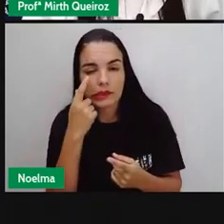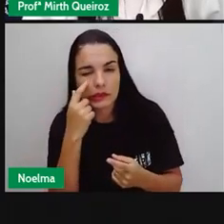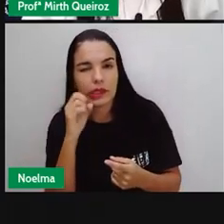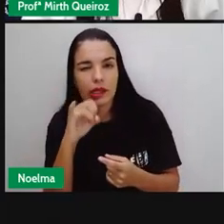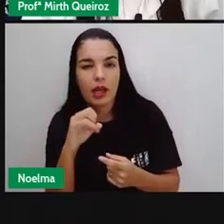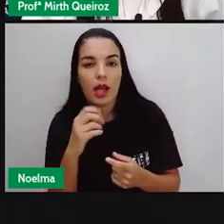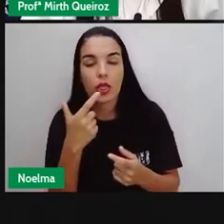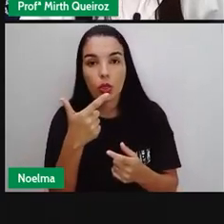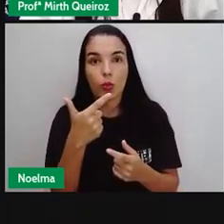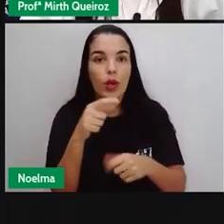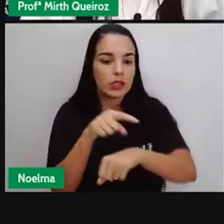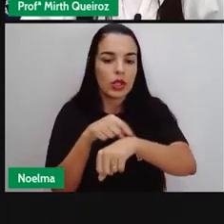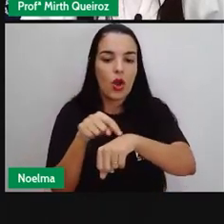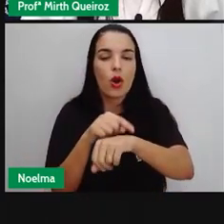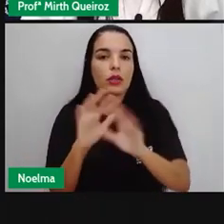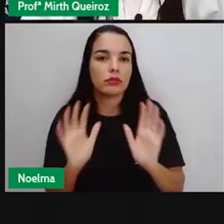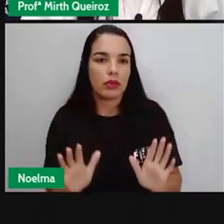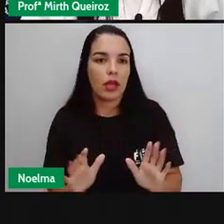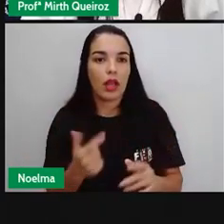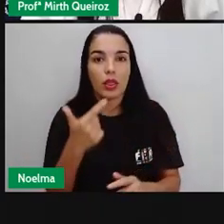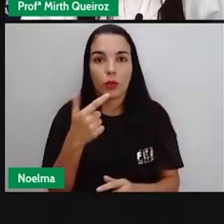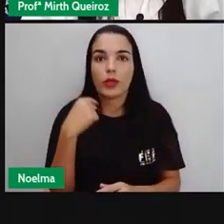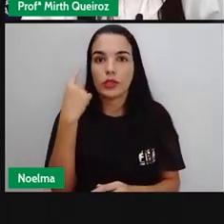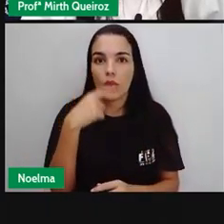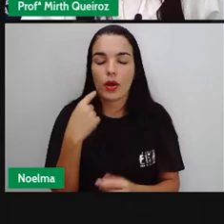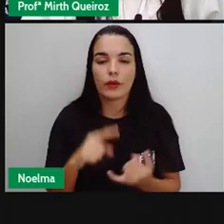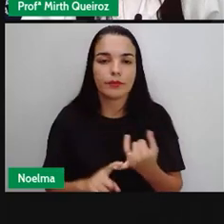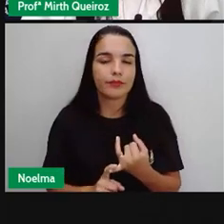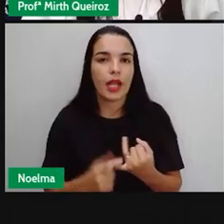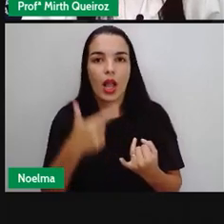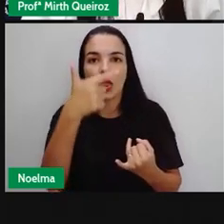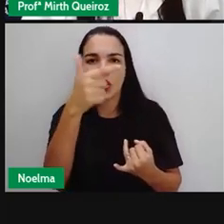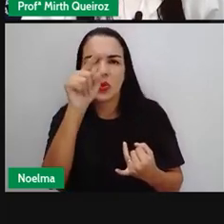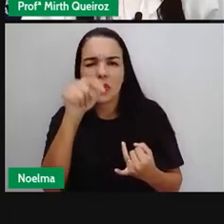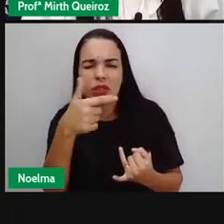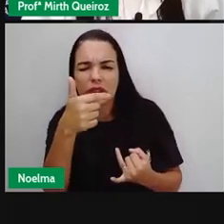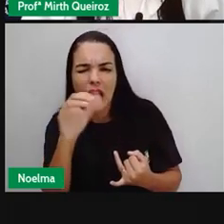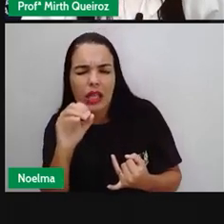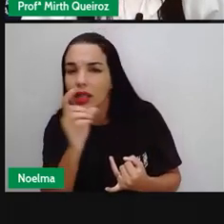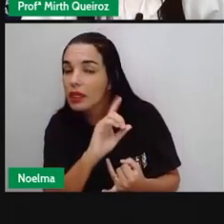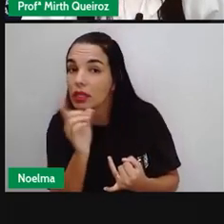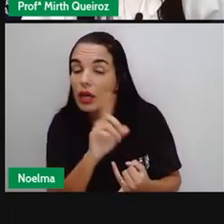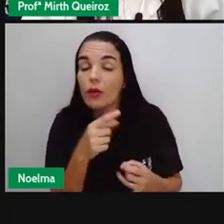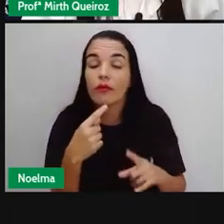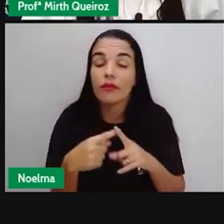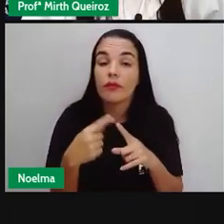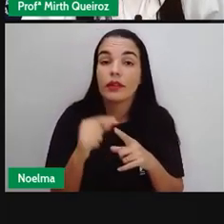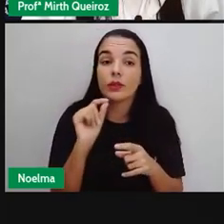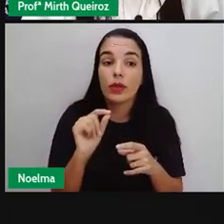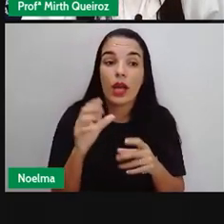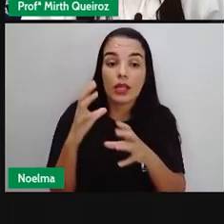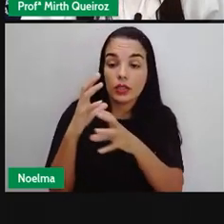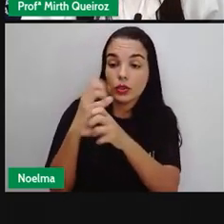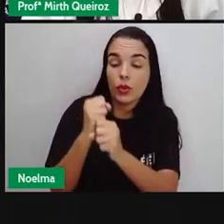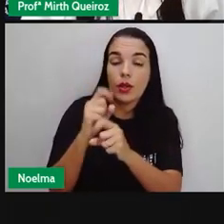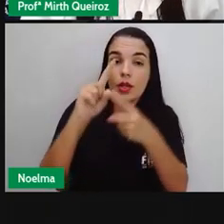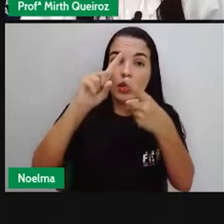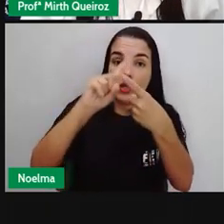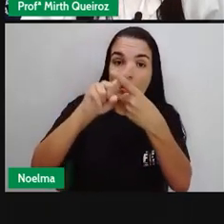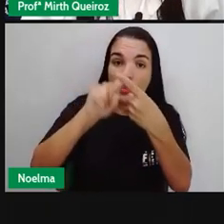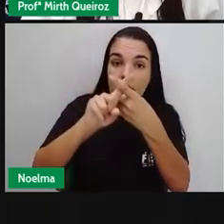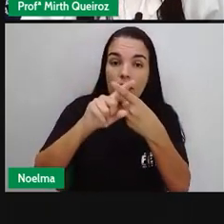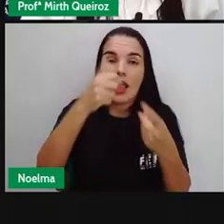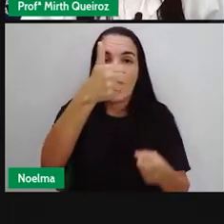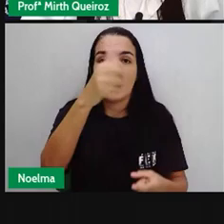marcou no 2 2 horas Como é que eu vou saber Pro O 10 é 2 e 10 Não A gente vai multiplicar Por 5